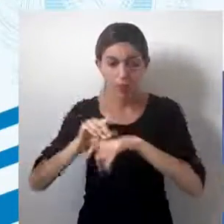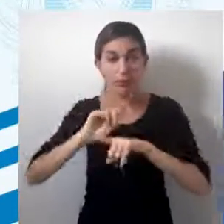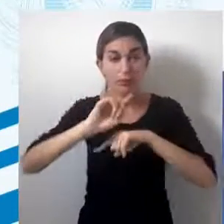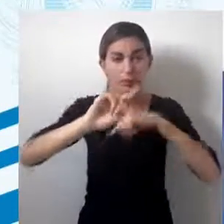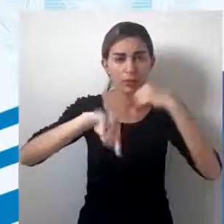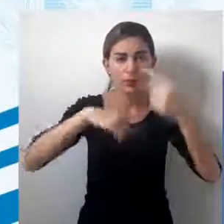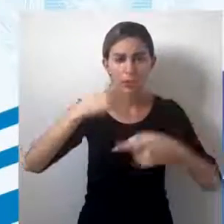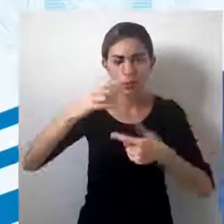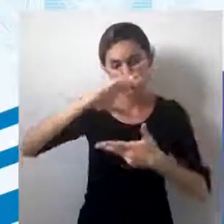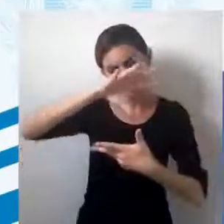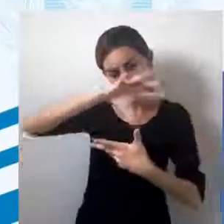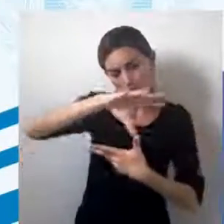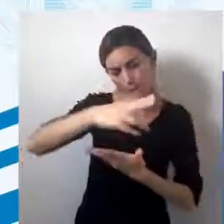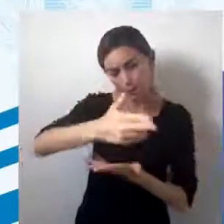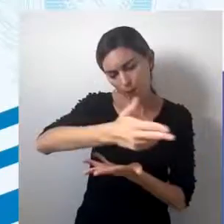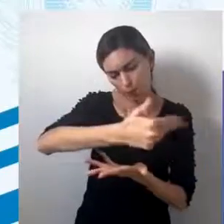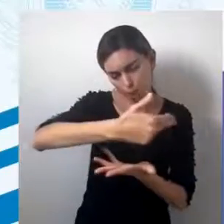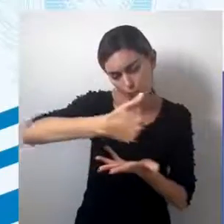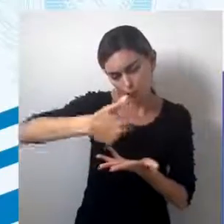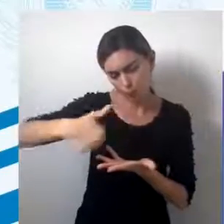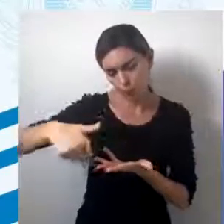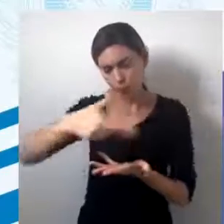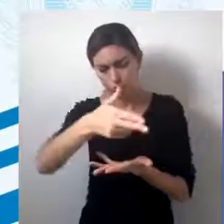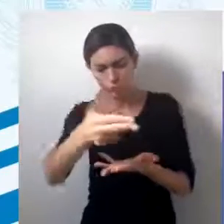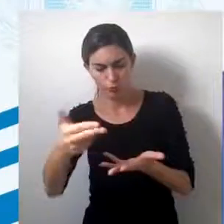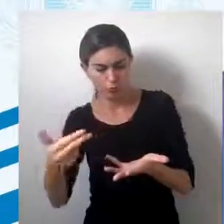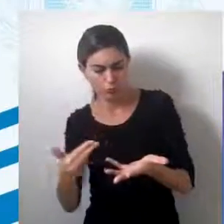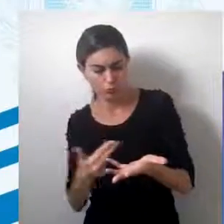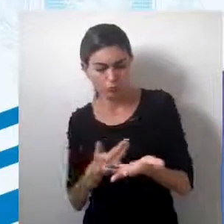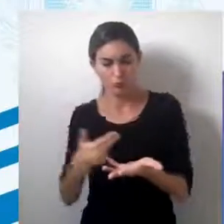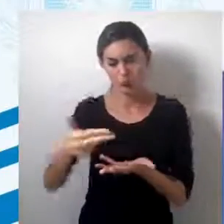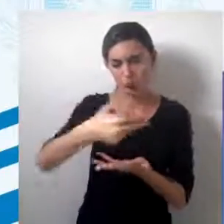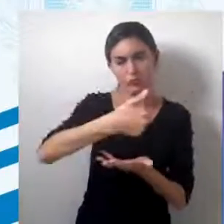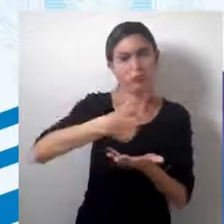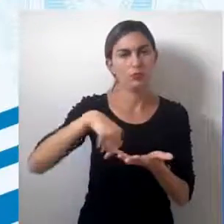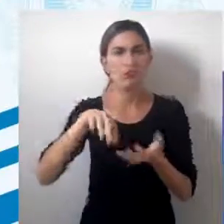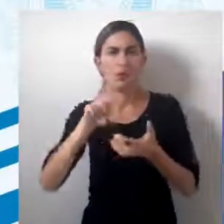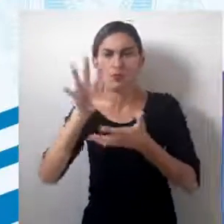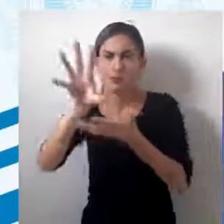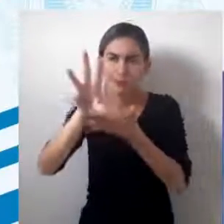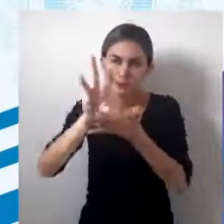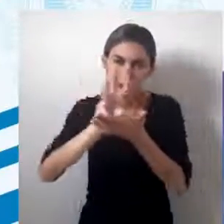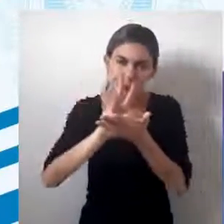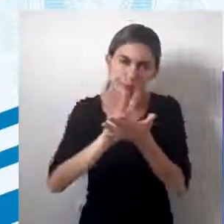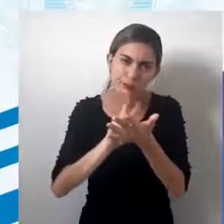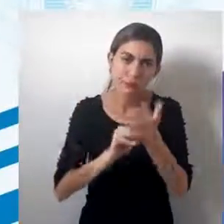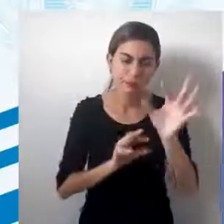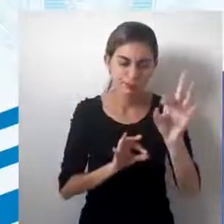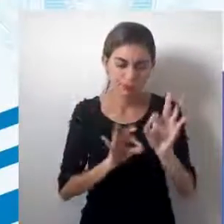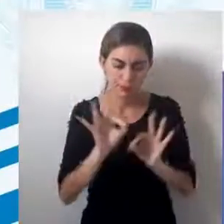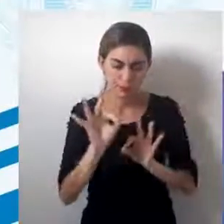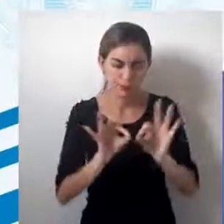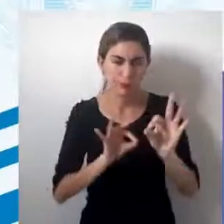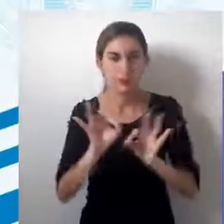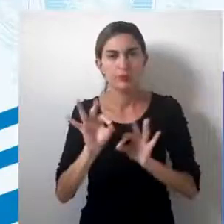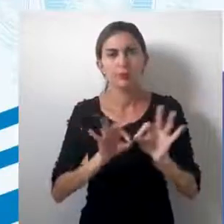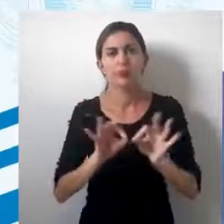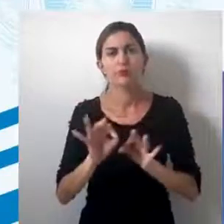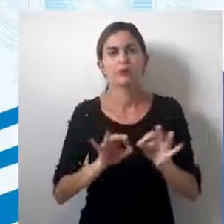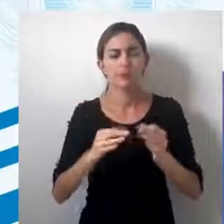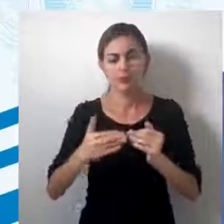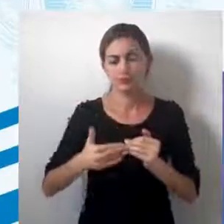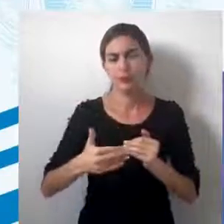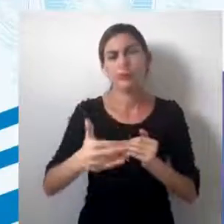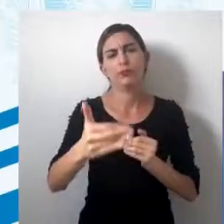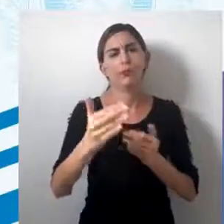Terra. A partir desses dados e informações, nós podemos compilá-los, podemos armazená-los, e,